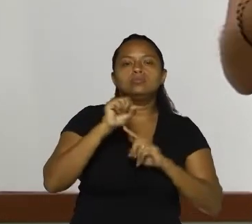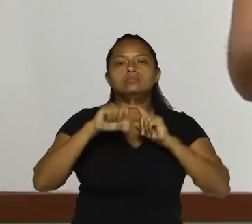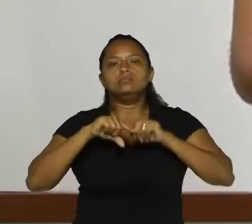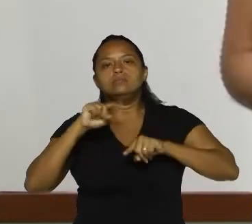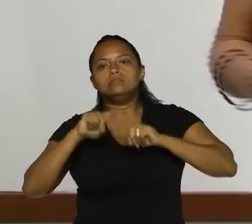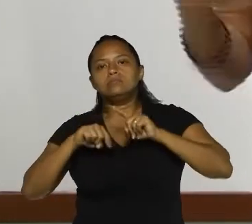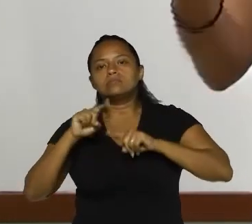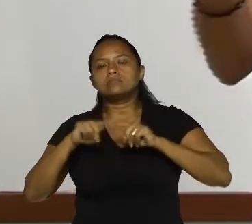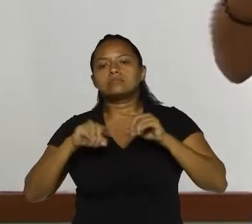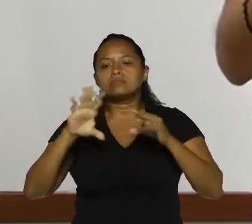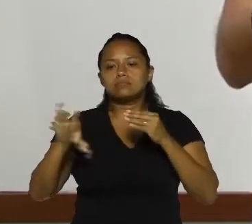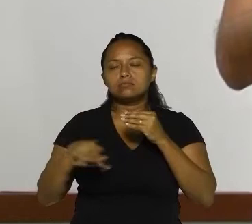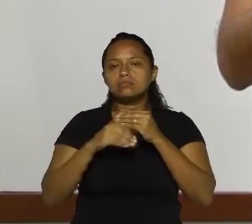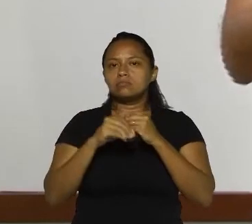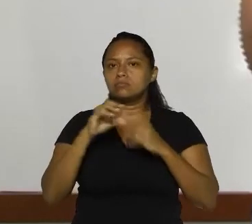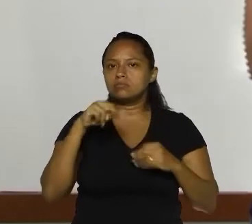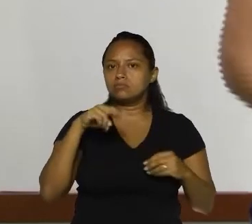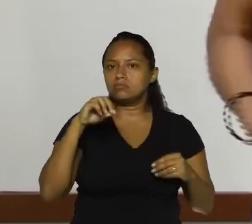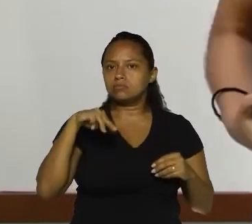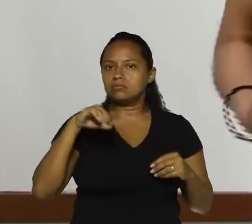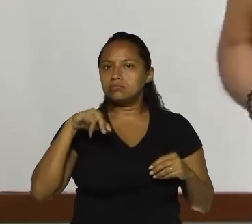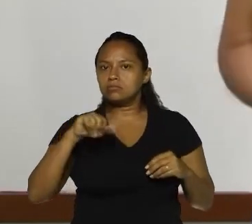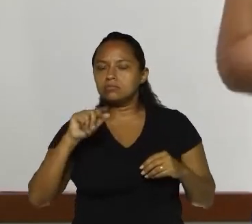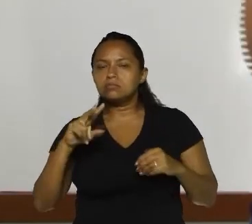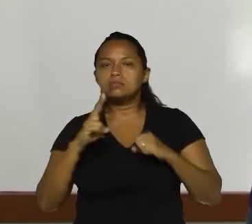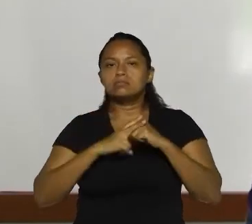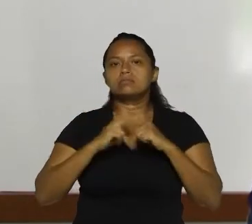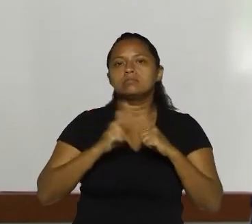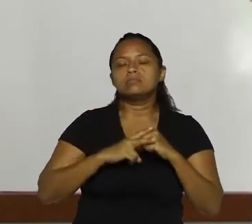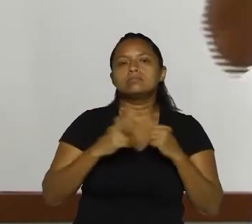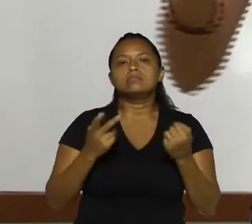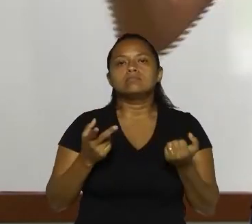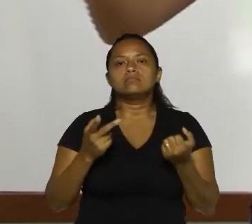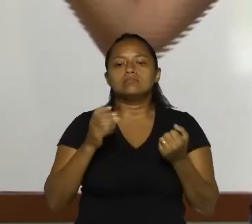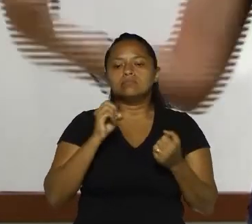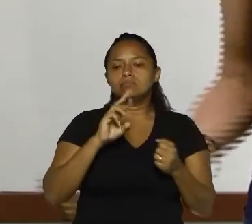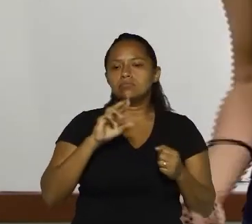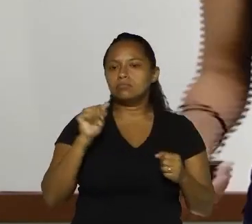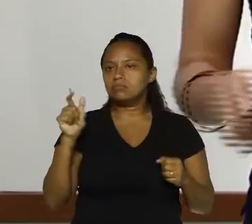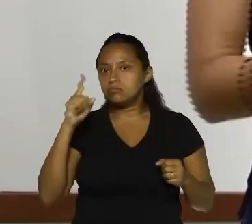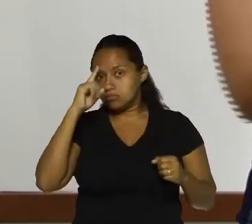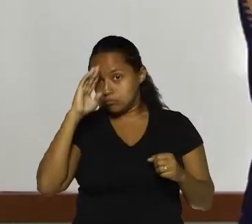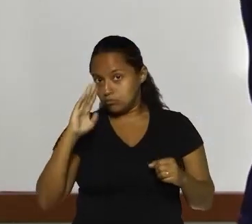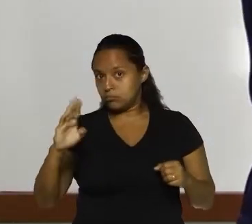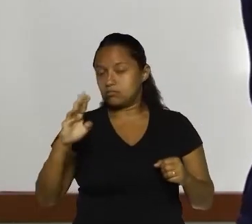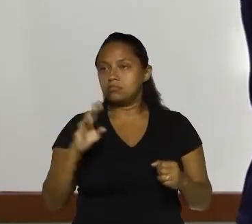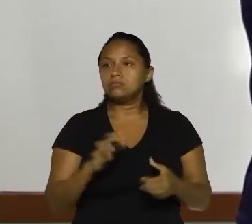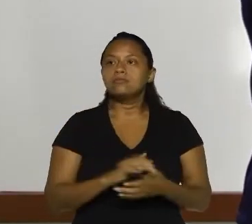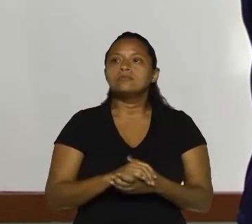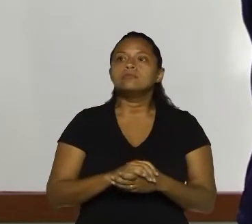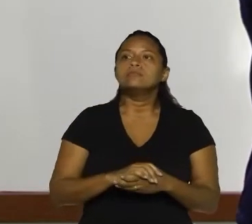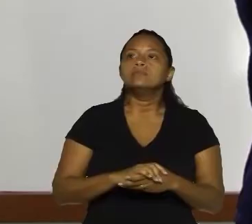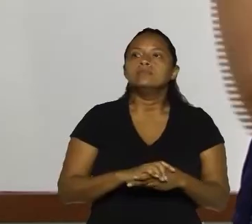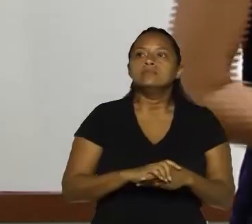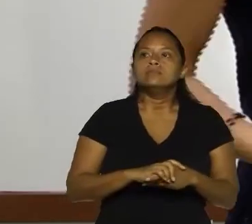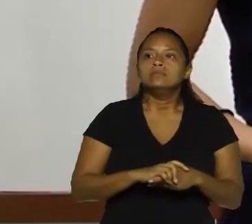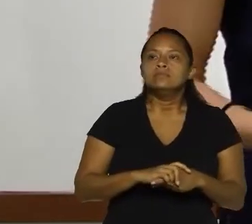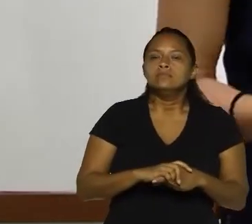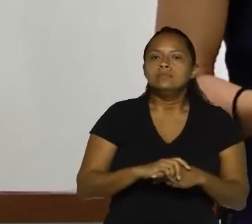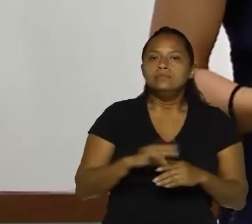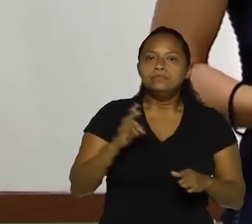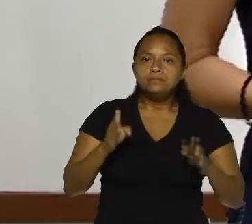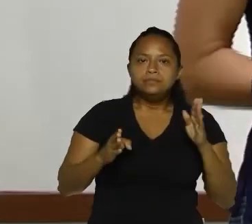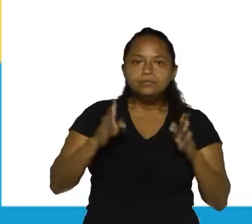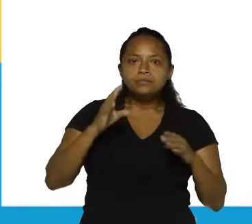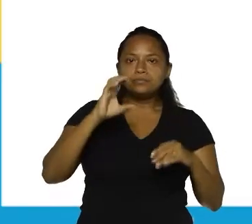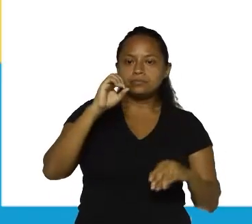de objeto, de complemento nominal, de adjunto adverbial da oração principal, certo? O